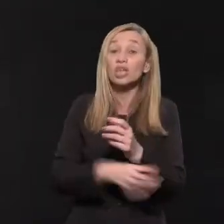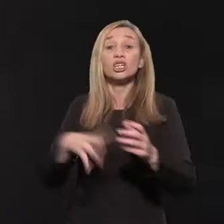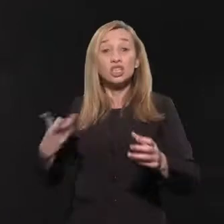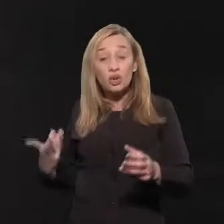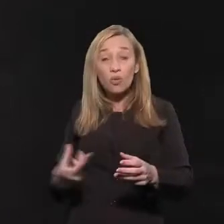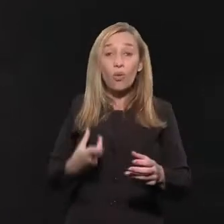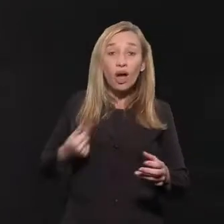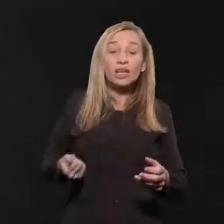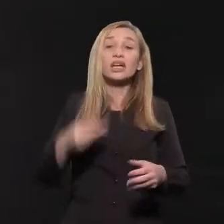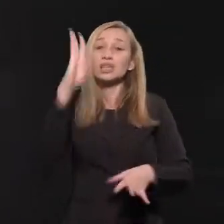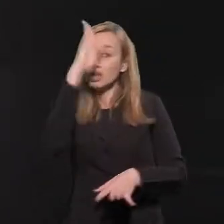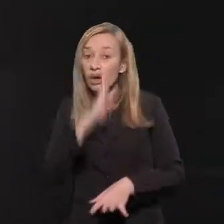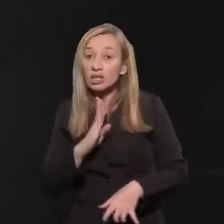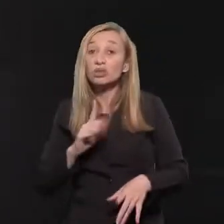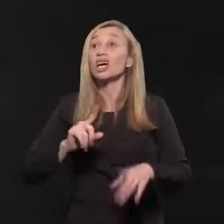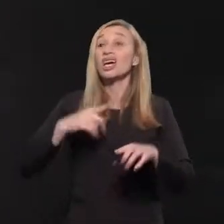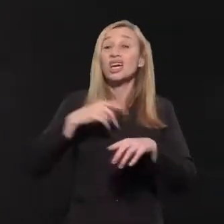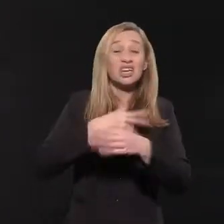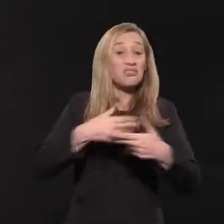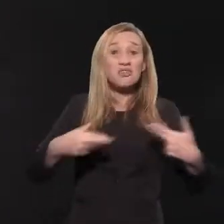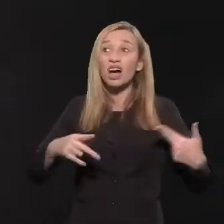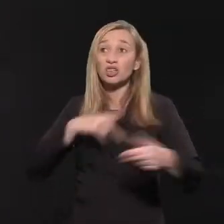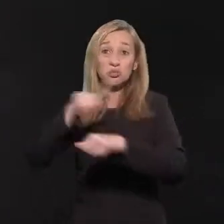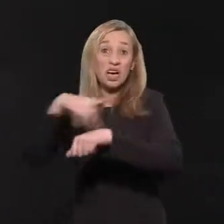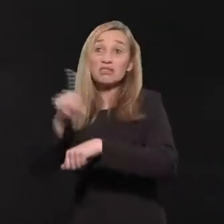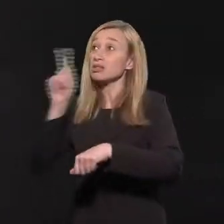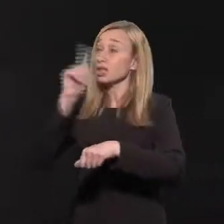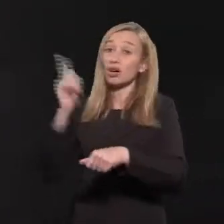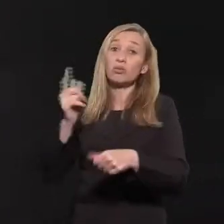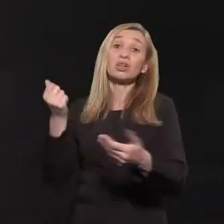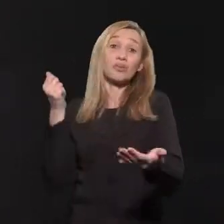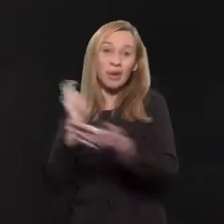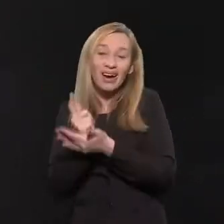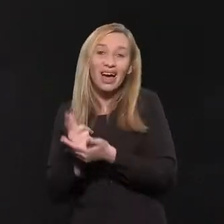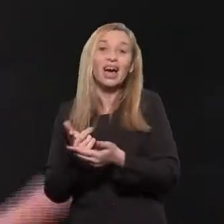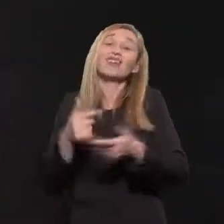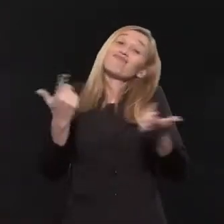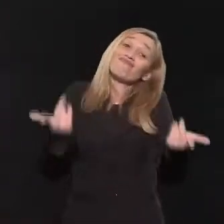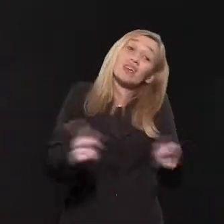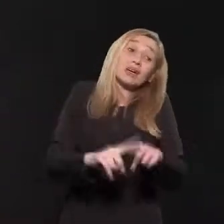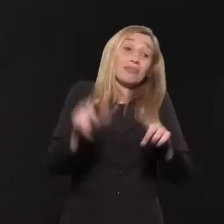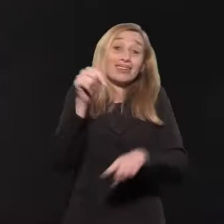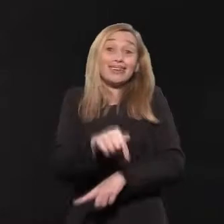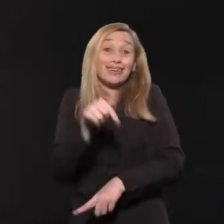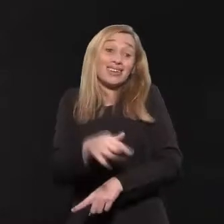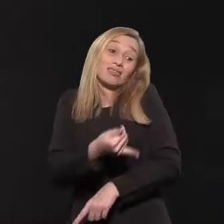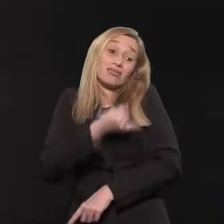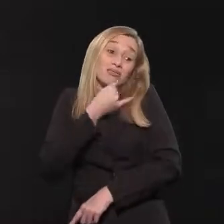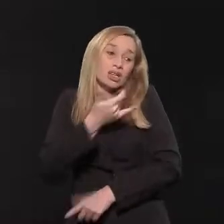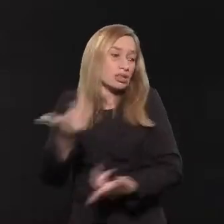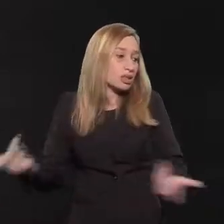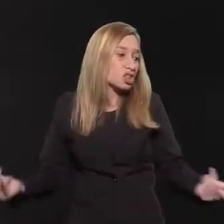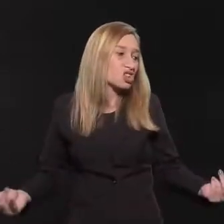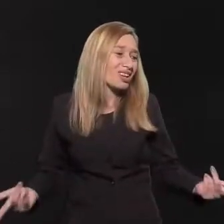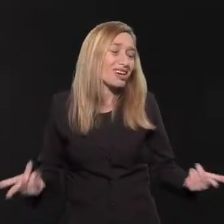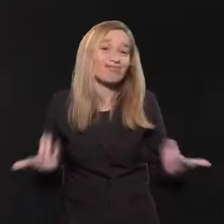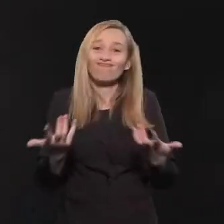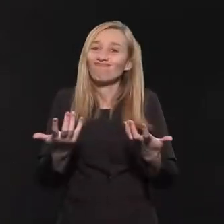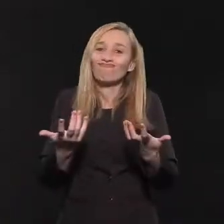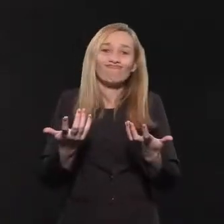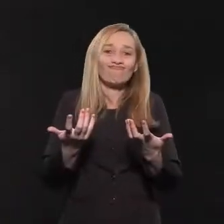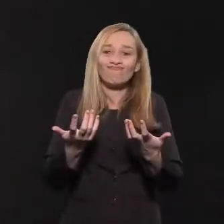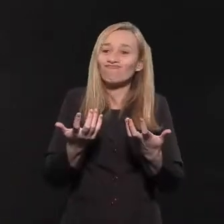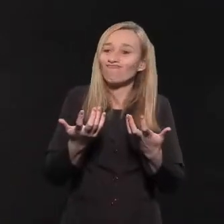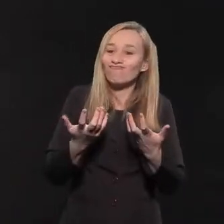eficaz, gratuita, que em muitos países essas vacinas não são gratuitas. E a população, infelizmente, tem, né? Não é um